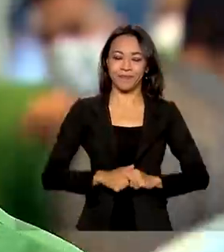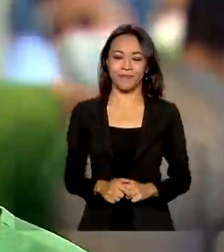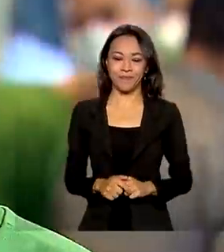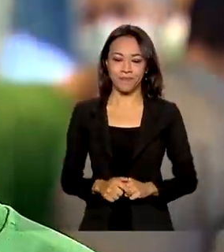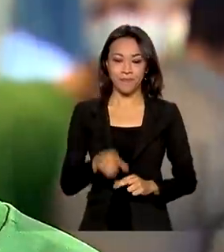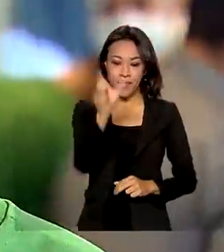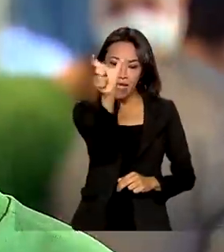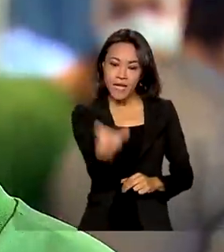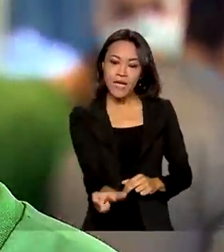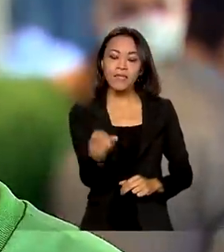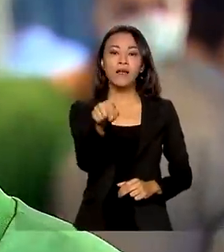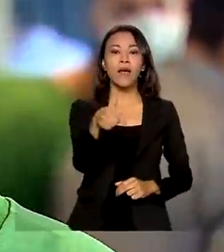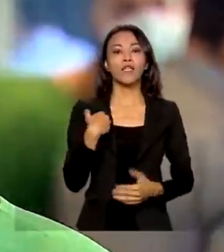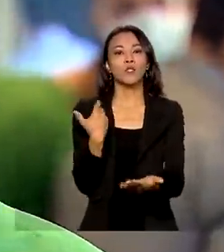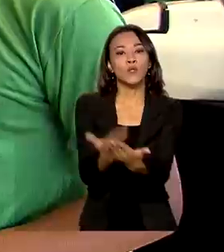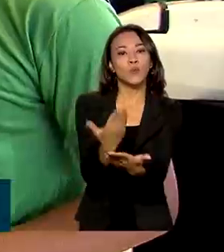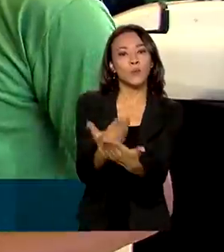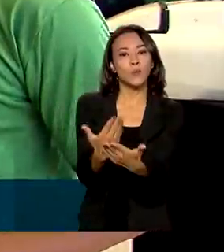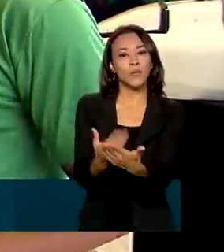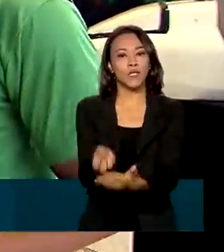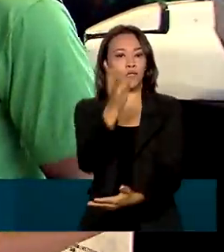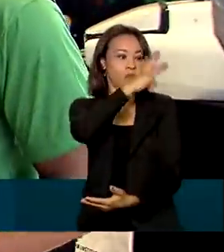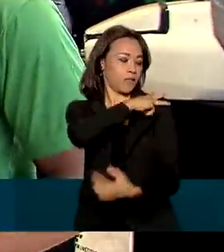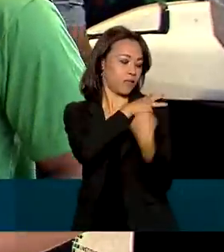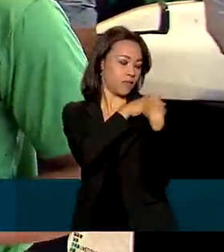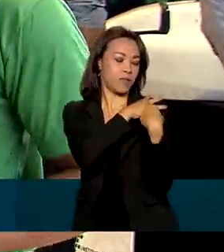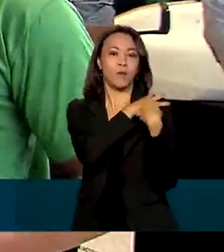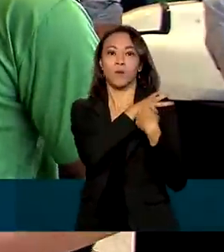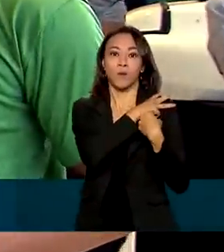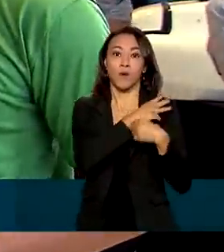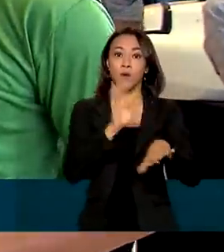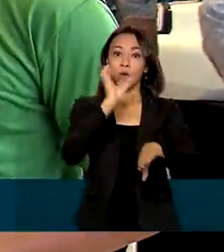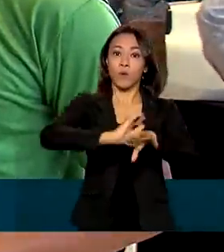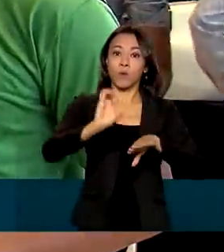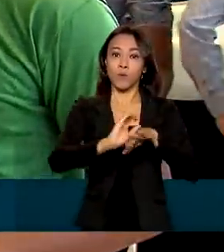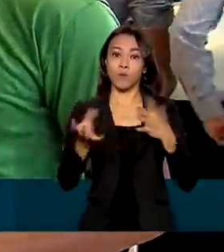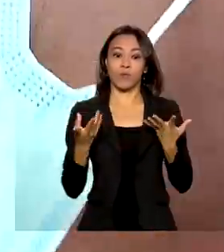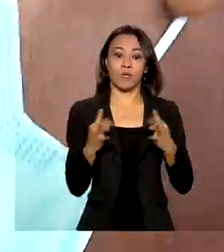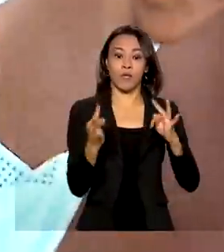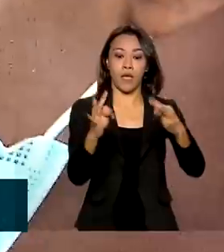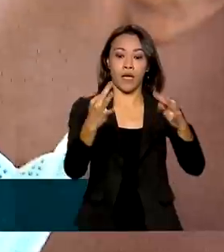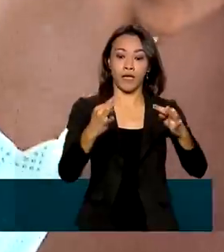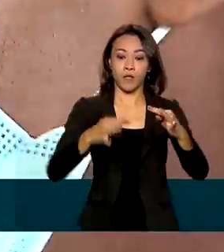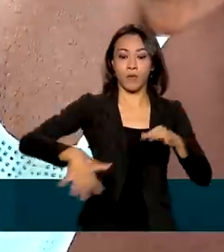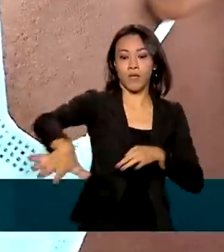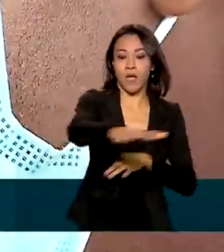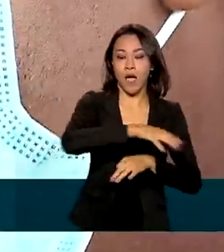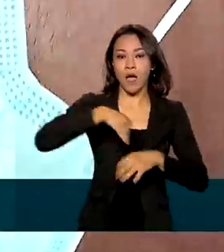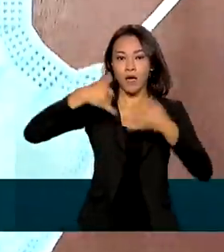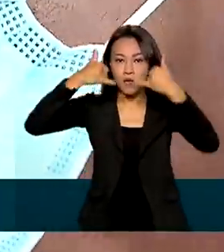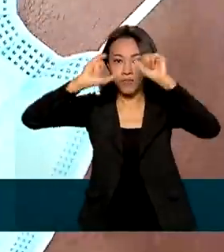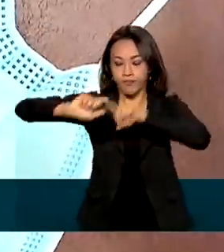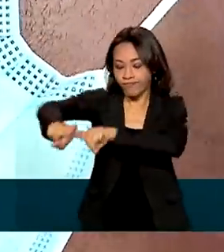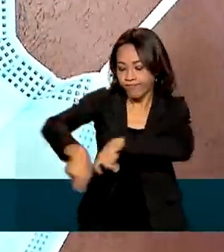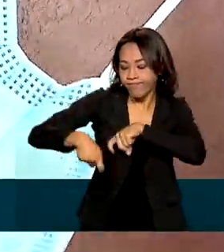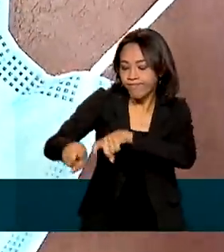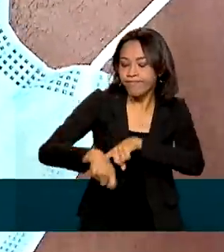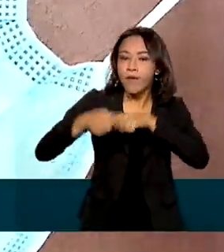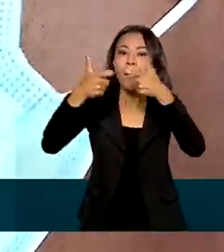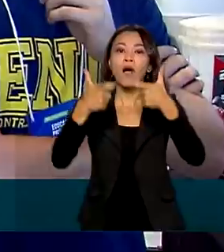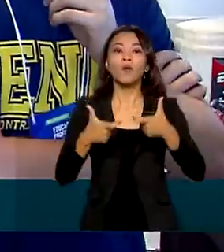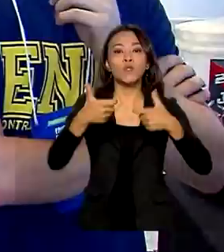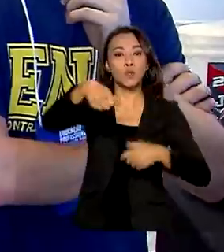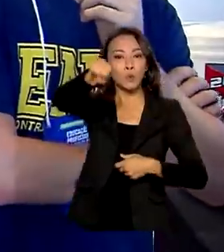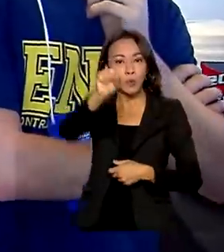Cauã é estudante no terceiro ano do curso técnico em agropecuária do Campus Machado, no sul de